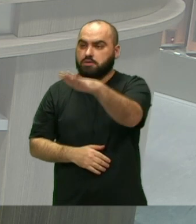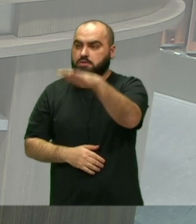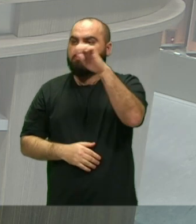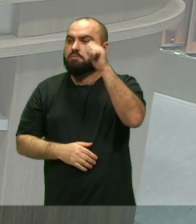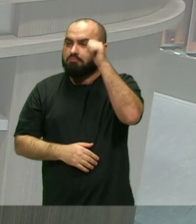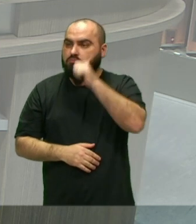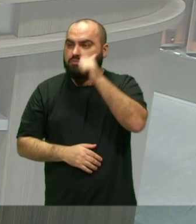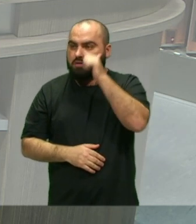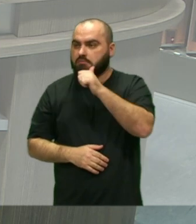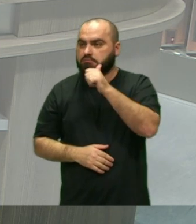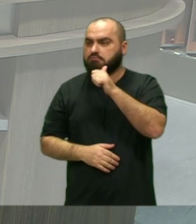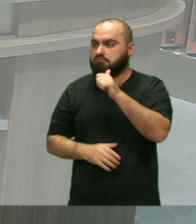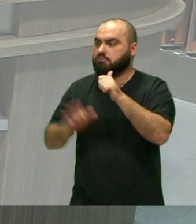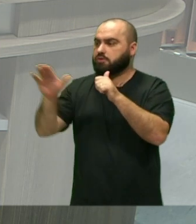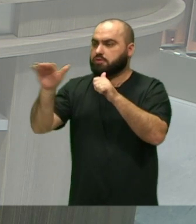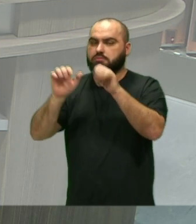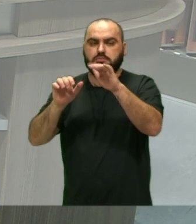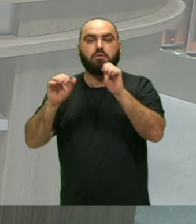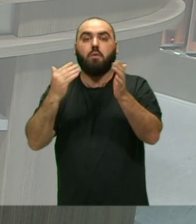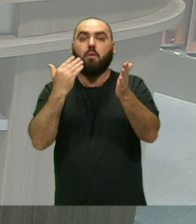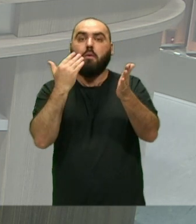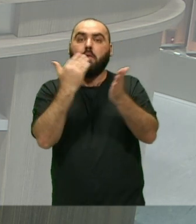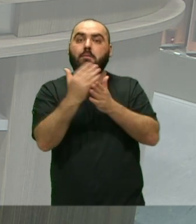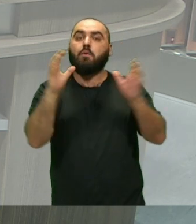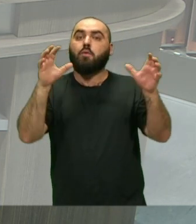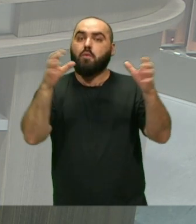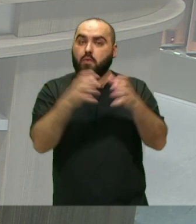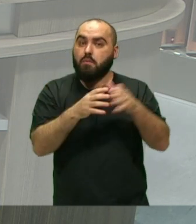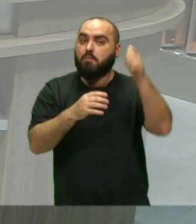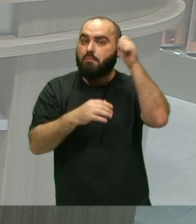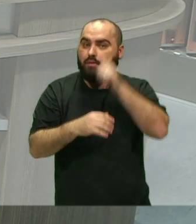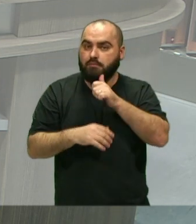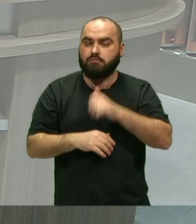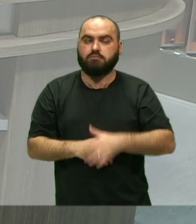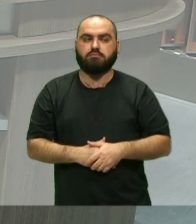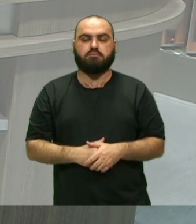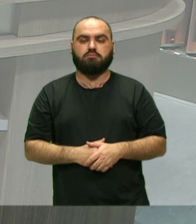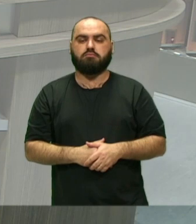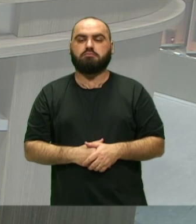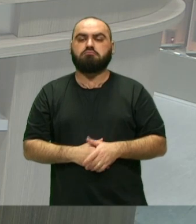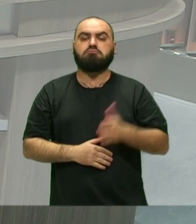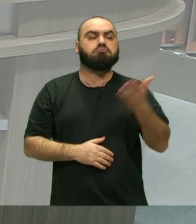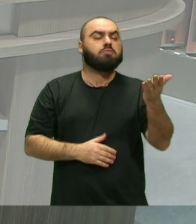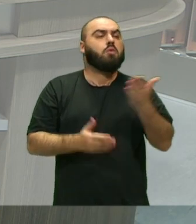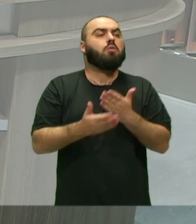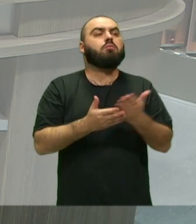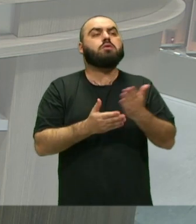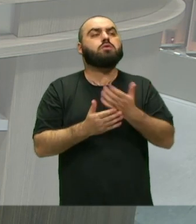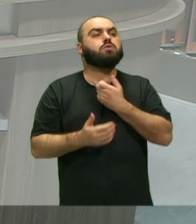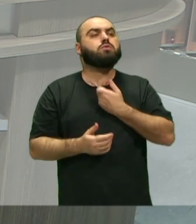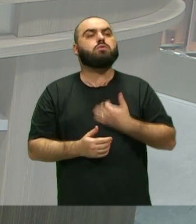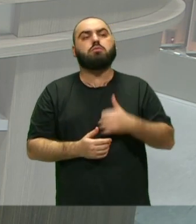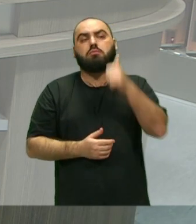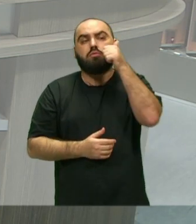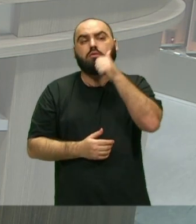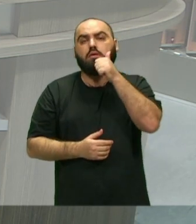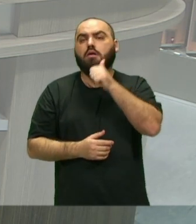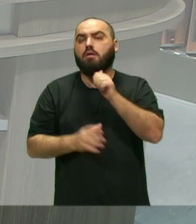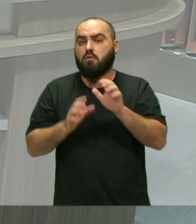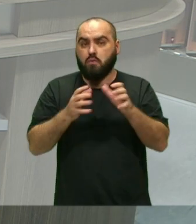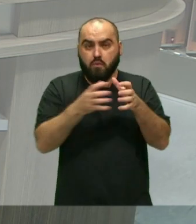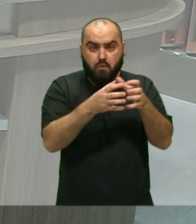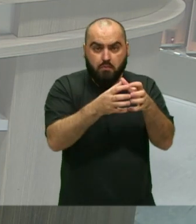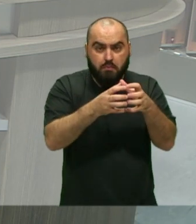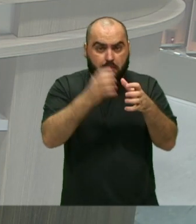a gente iniciou O BAC Mulher Iniciaram com quantas mulheres E hoje Nessa evolução De tantos grupos Pelo